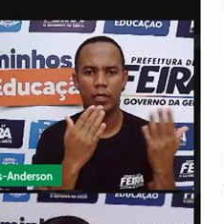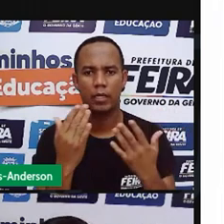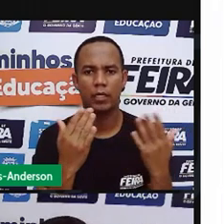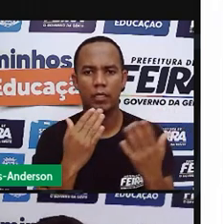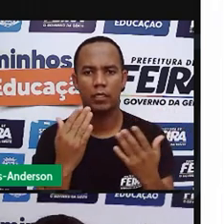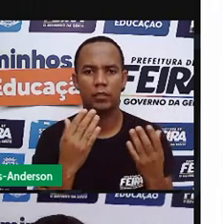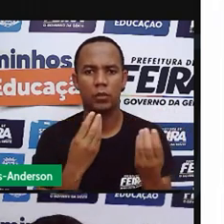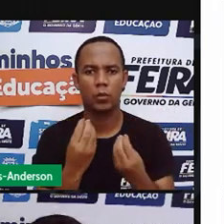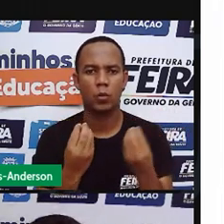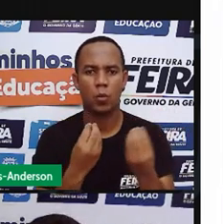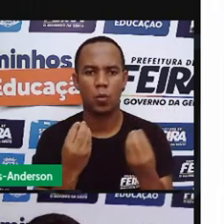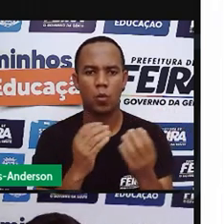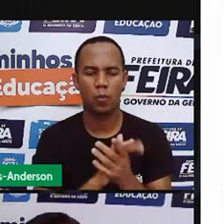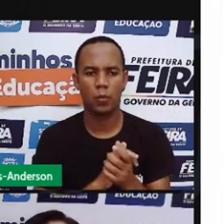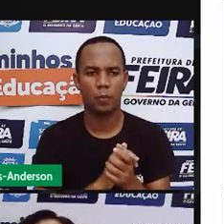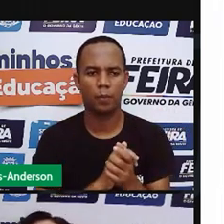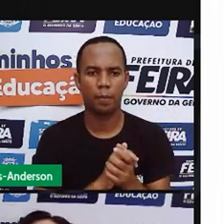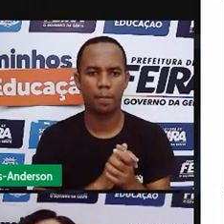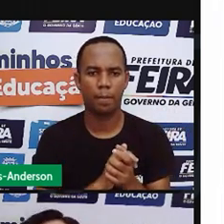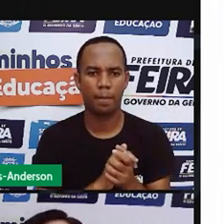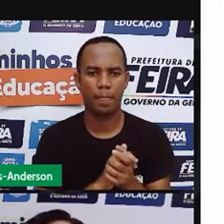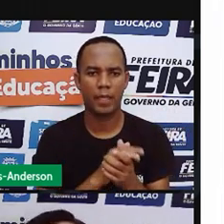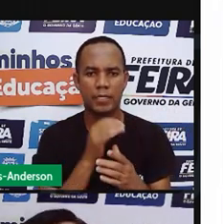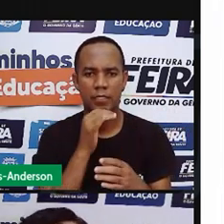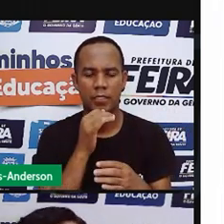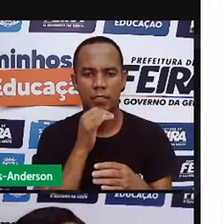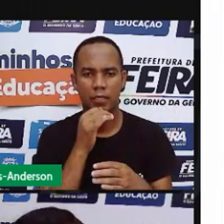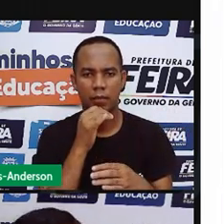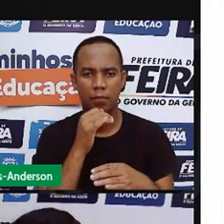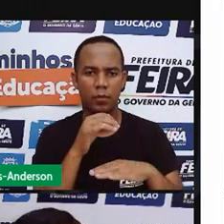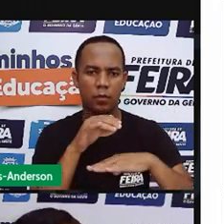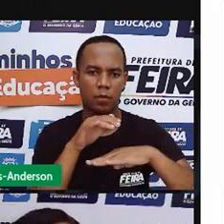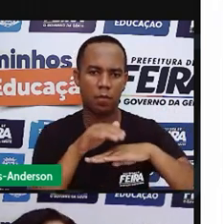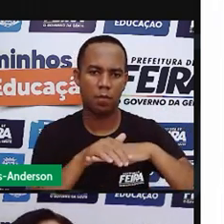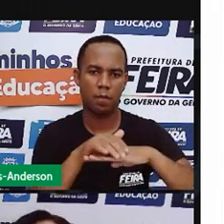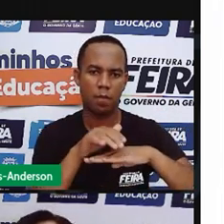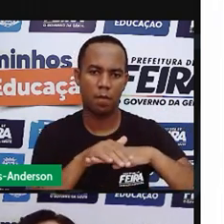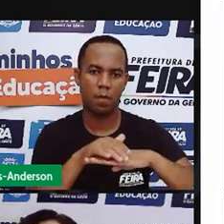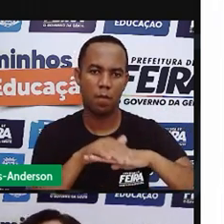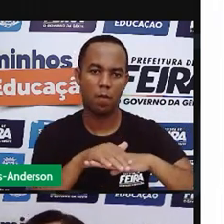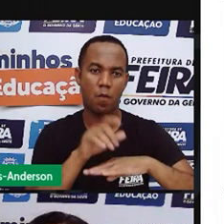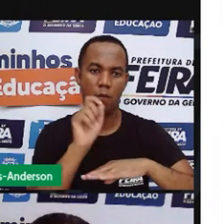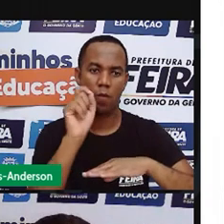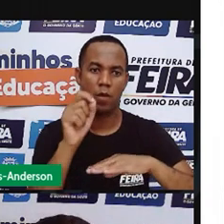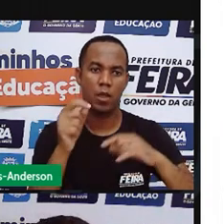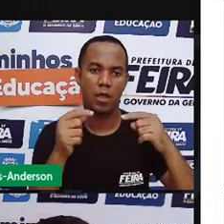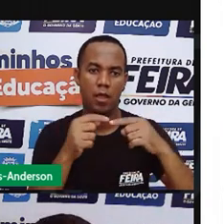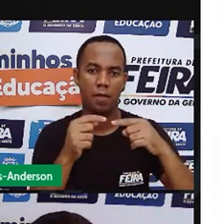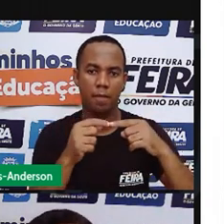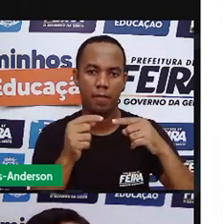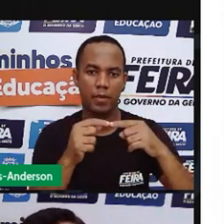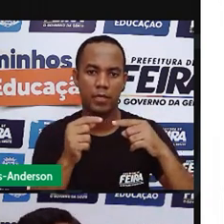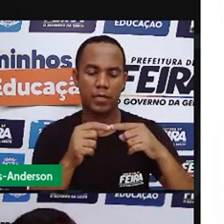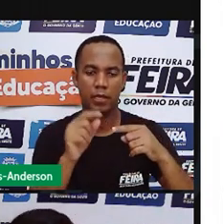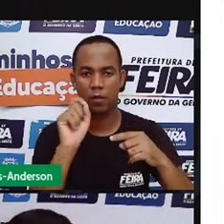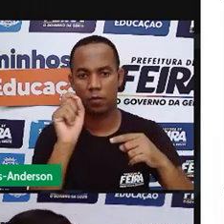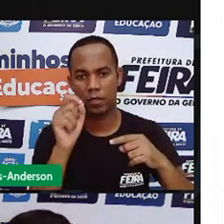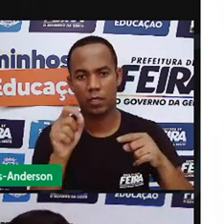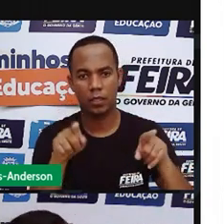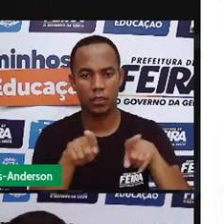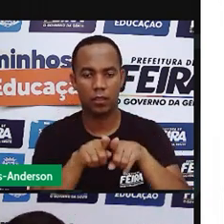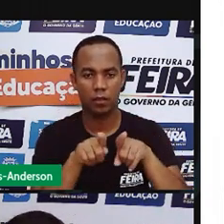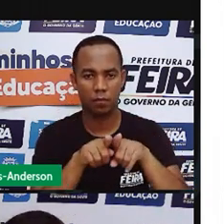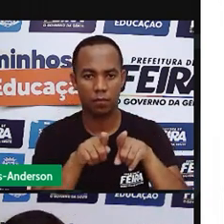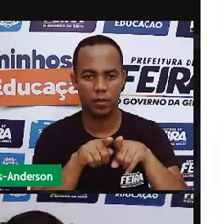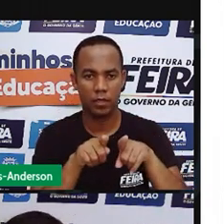por que tem uma bota aí? Porque existe uma matéria-prima chamada couro, que é a